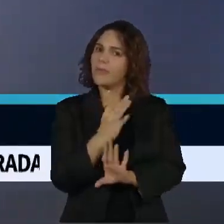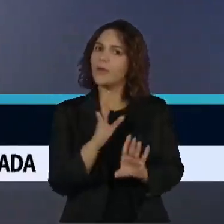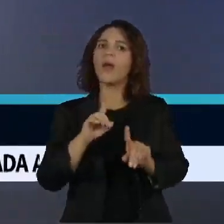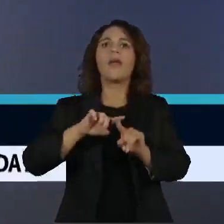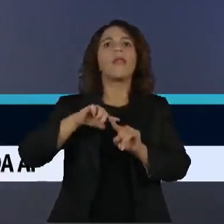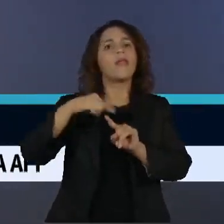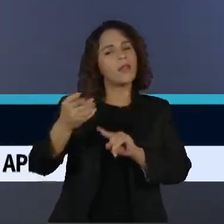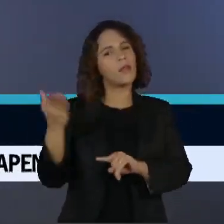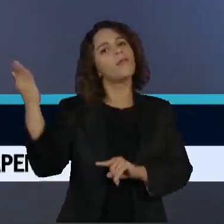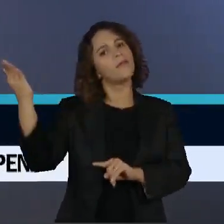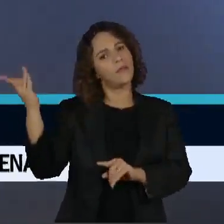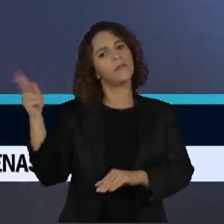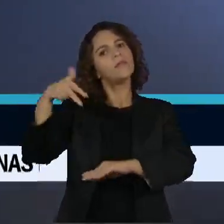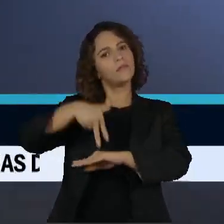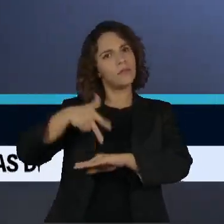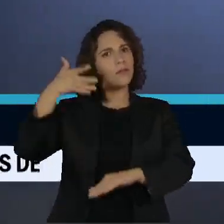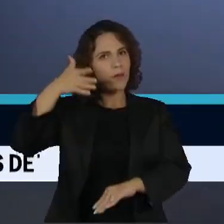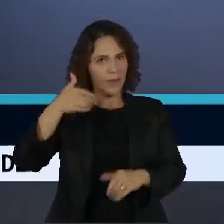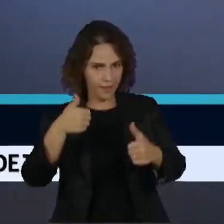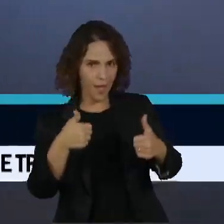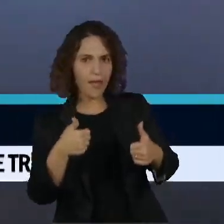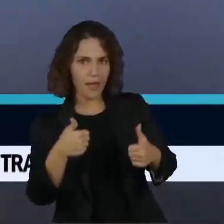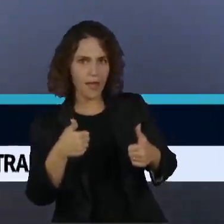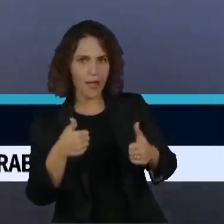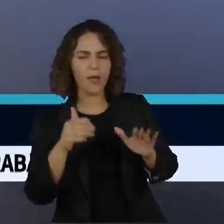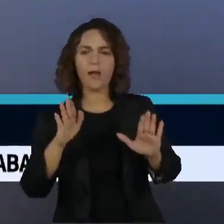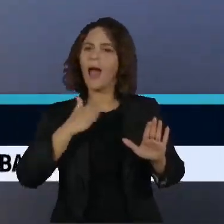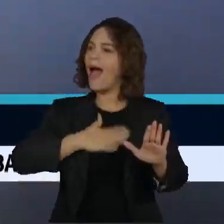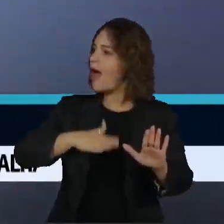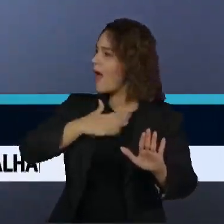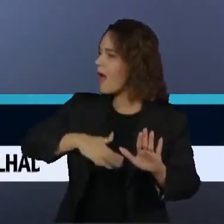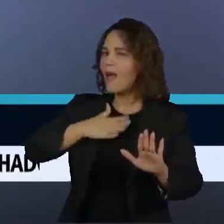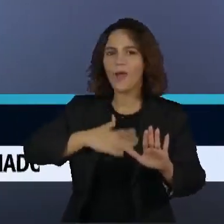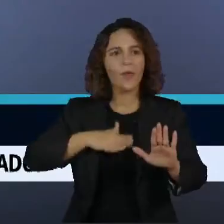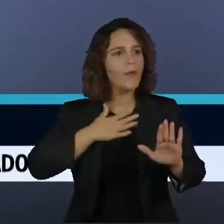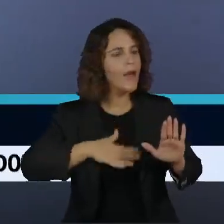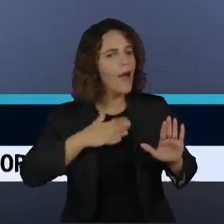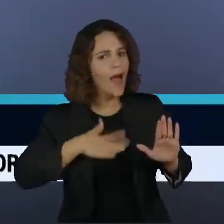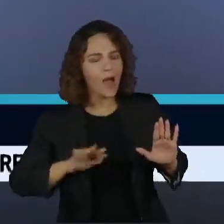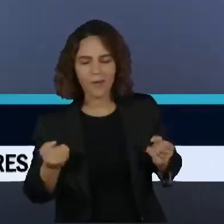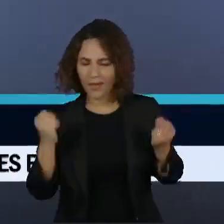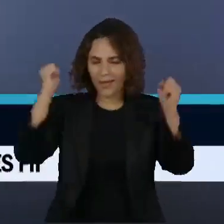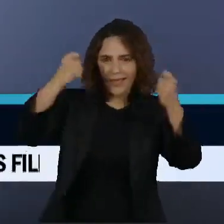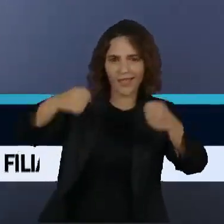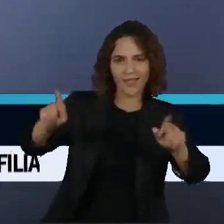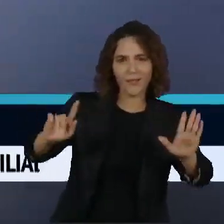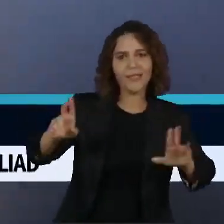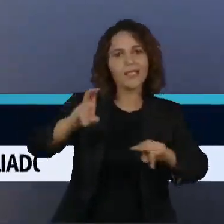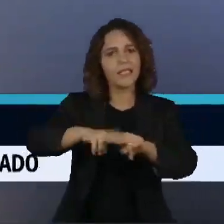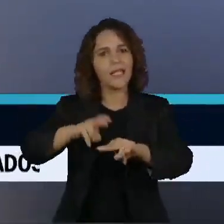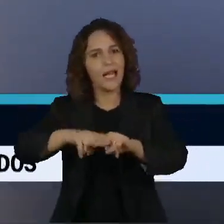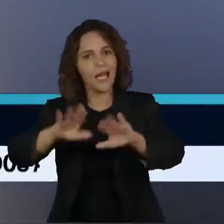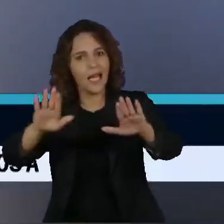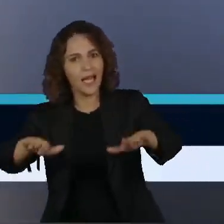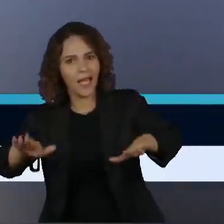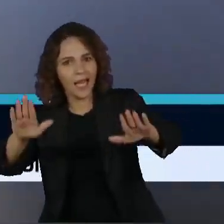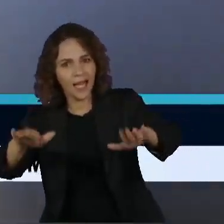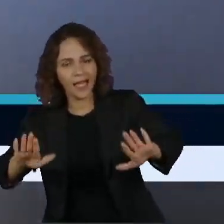aí daqui a pouquinho ele vai falar, tá bom? Então, acalmem-se, acalmem-se, sentem-se,